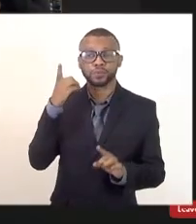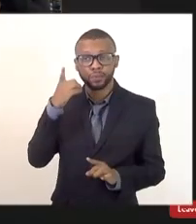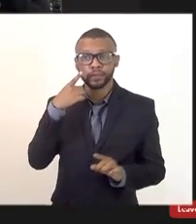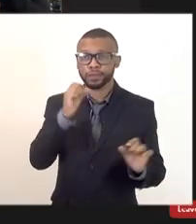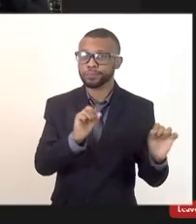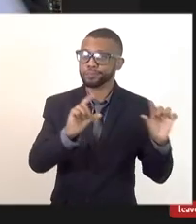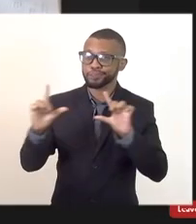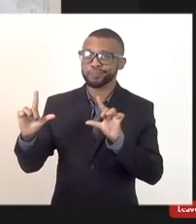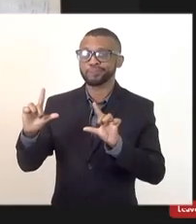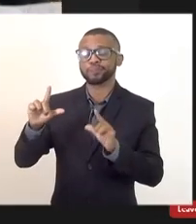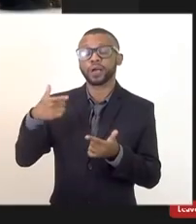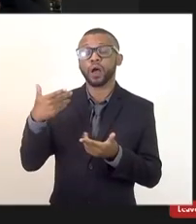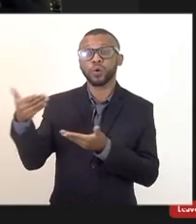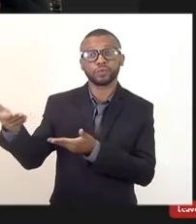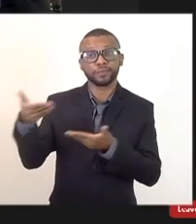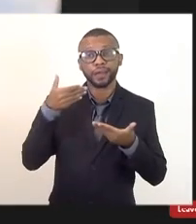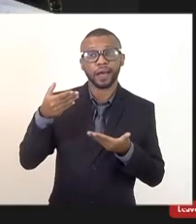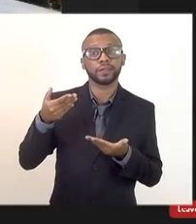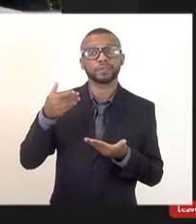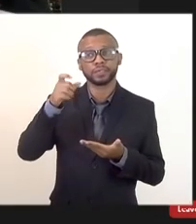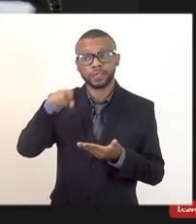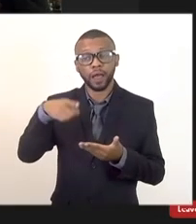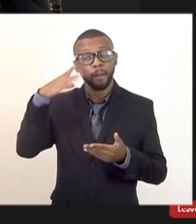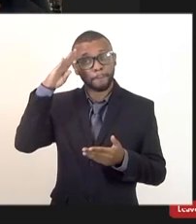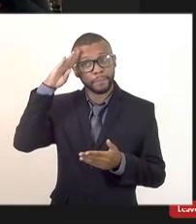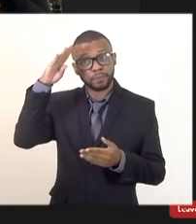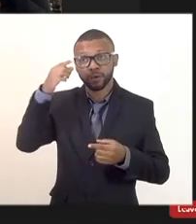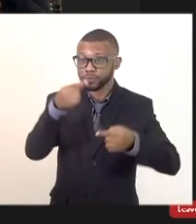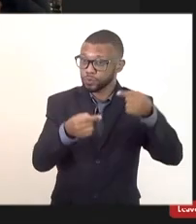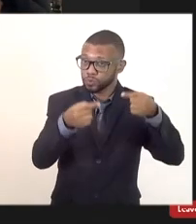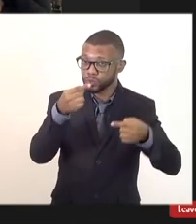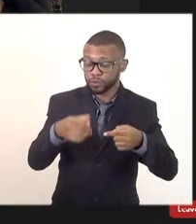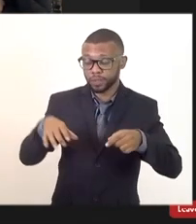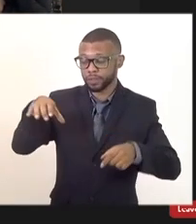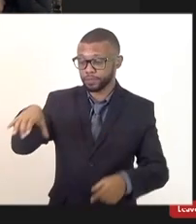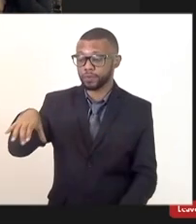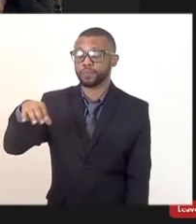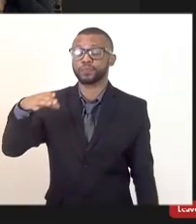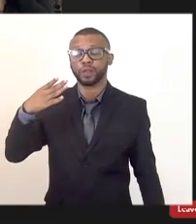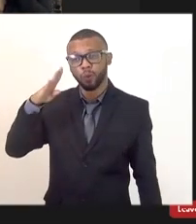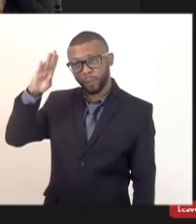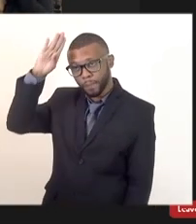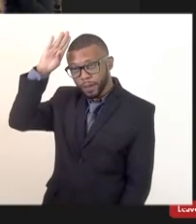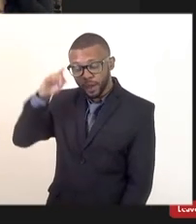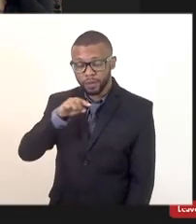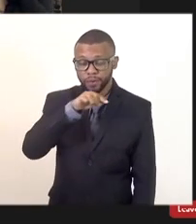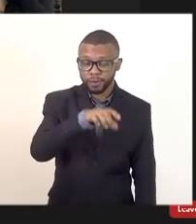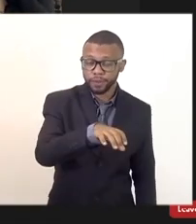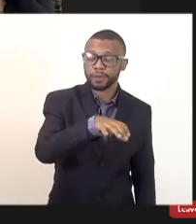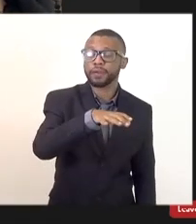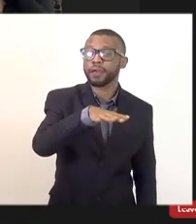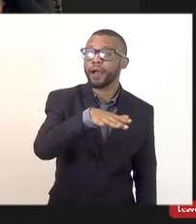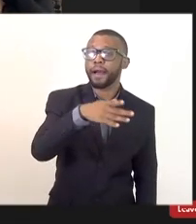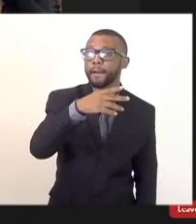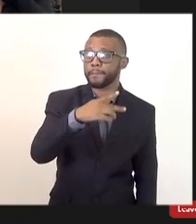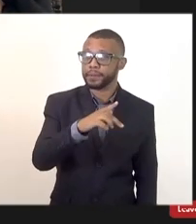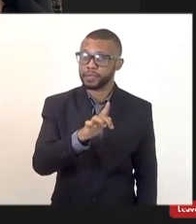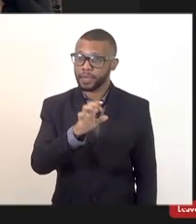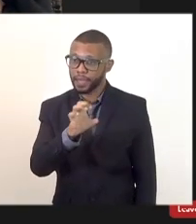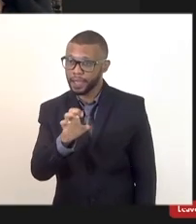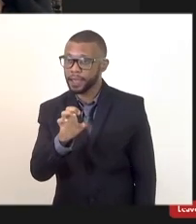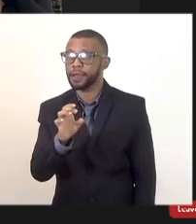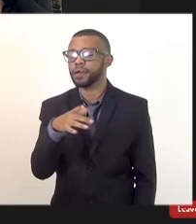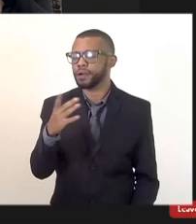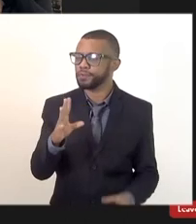objeto da discussão que é o Corpo de Bombeiros e a PGE já tiveram a palavra então eu vou fazer um giro aqui embora tenham outras